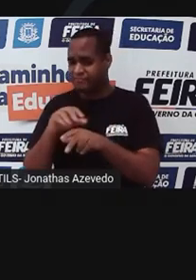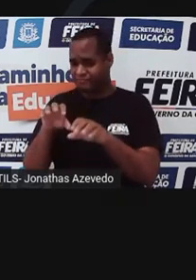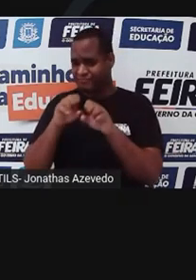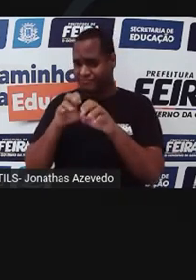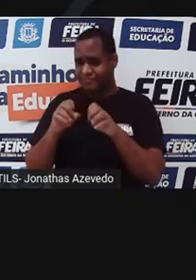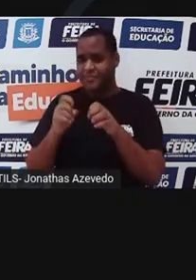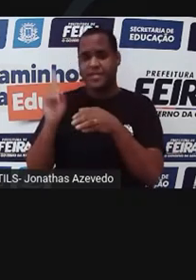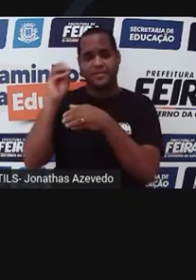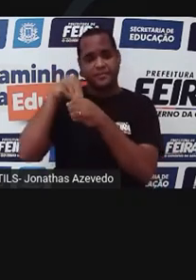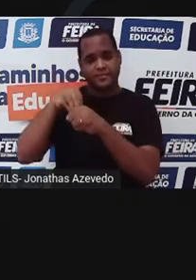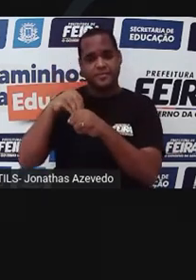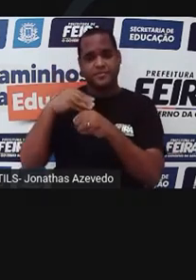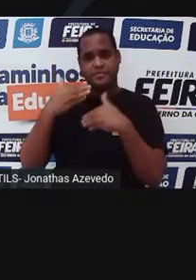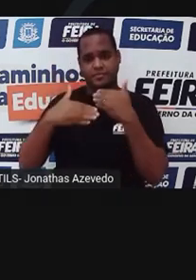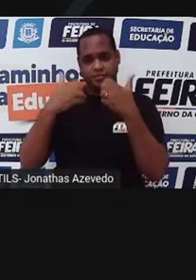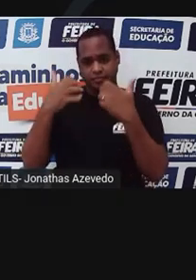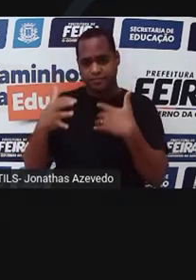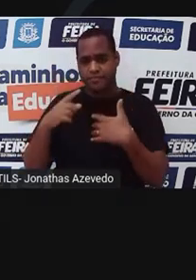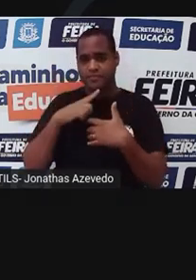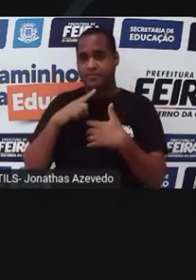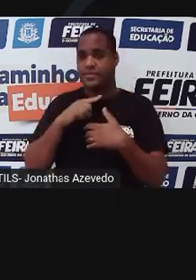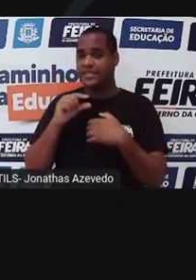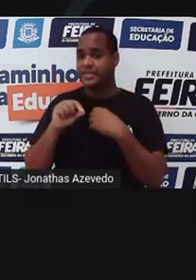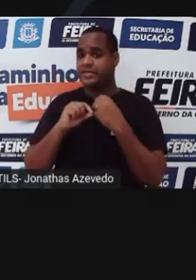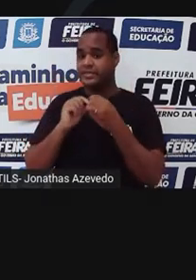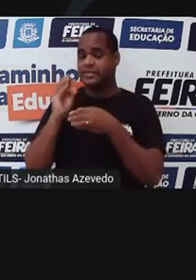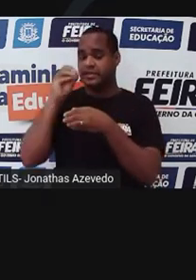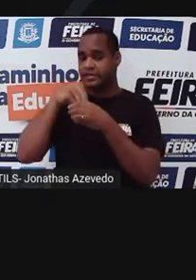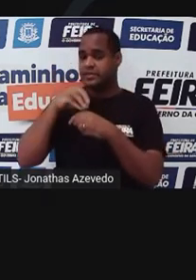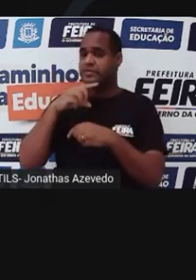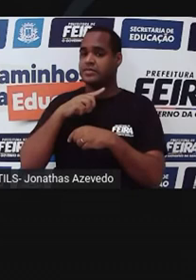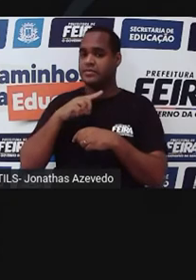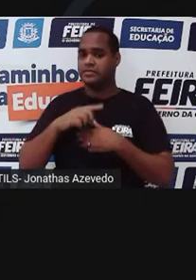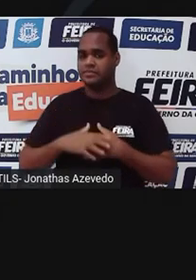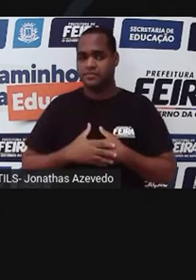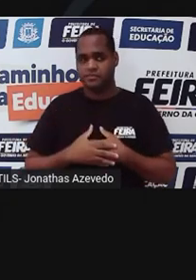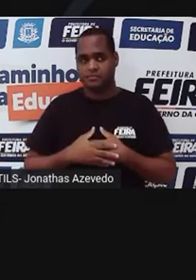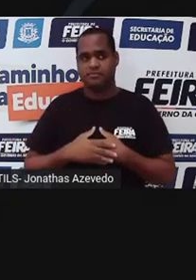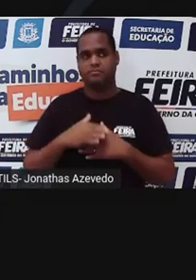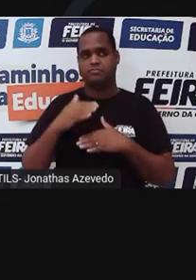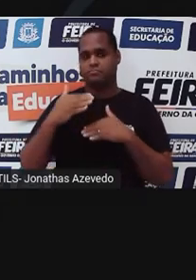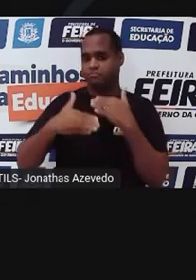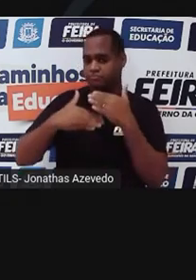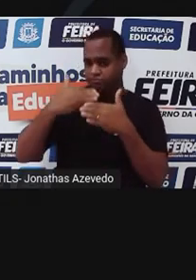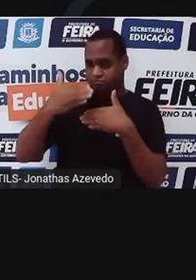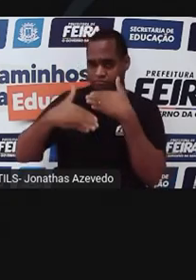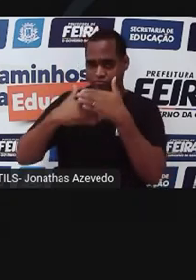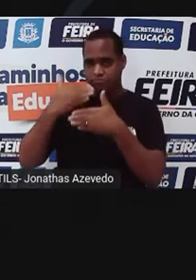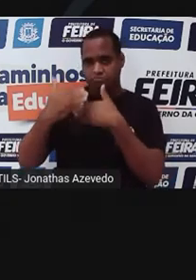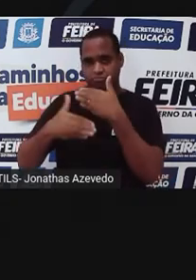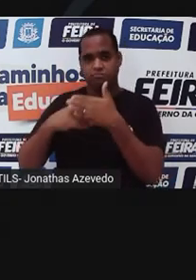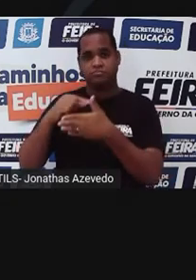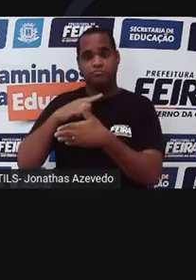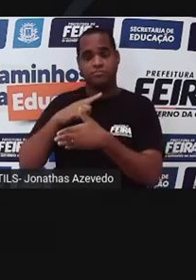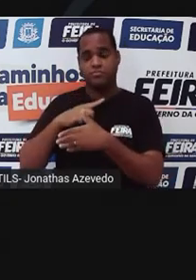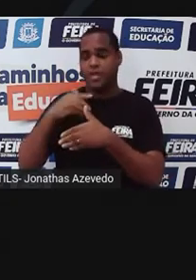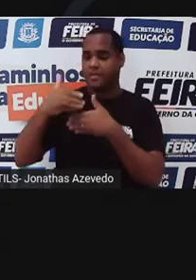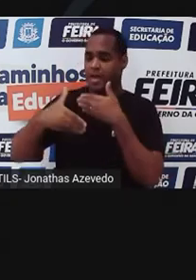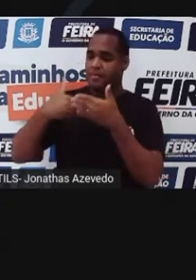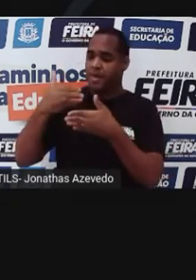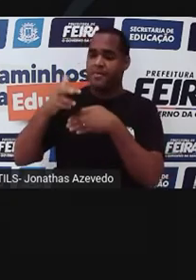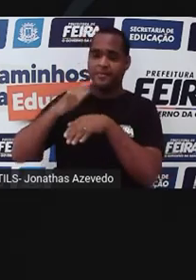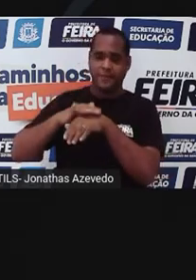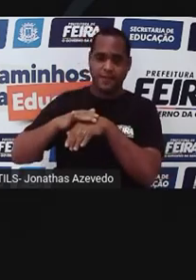internos, e de repente começavam a ter infecções. E essas infecções iam se repetindo uma atrás das outras,